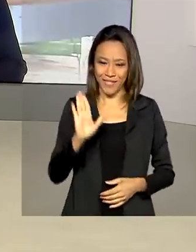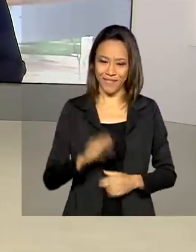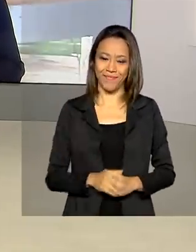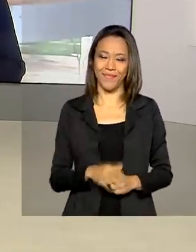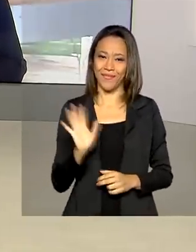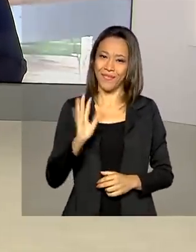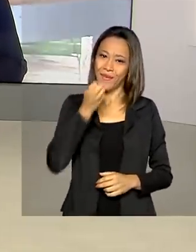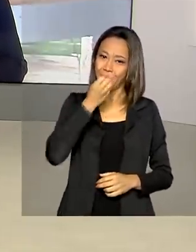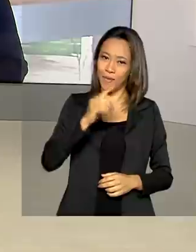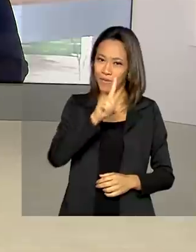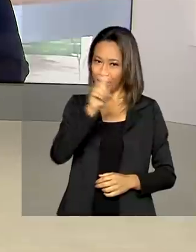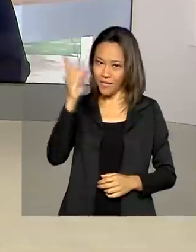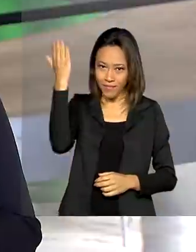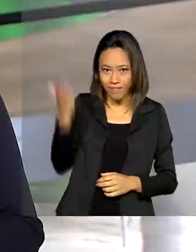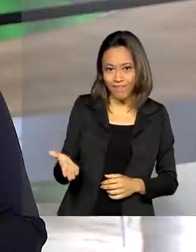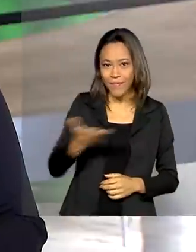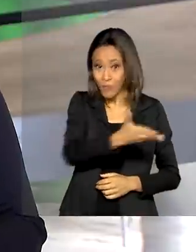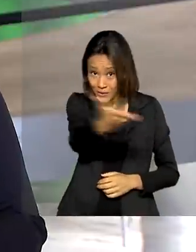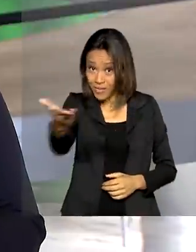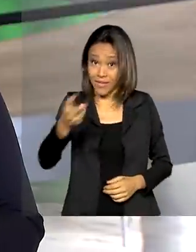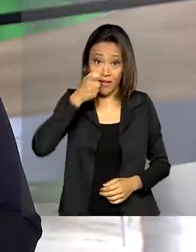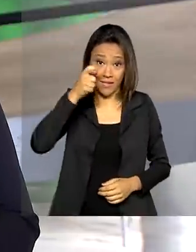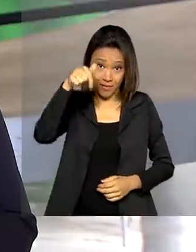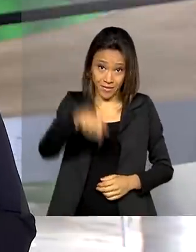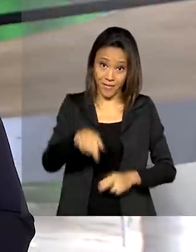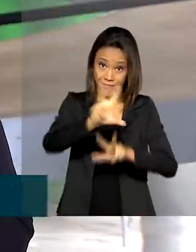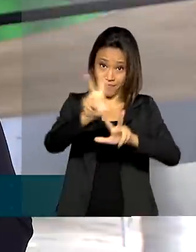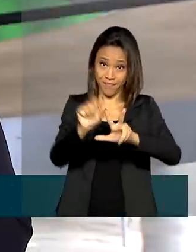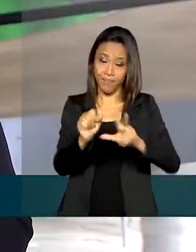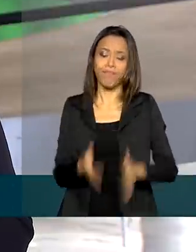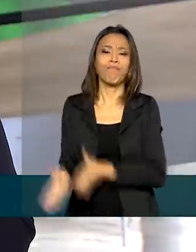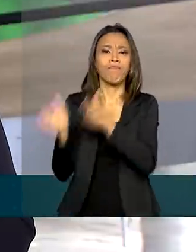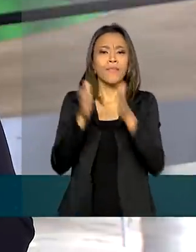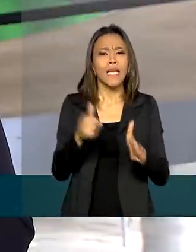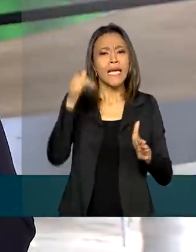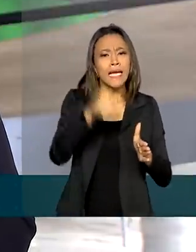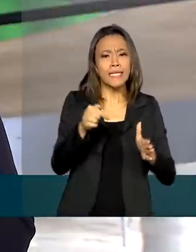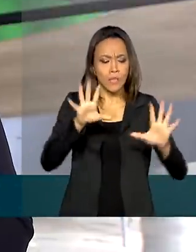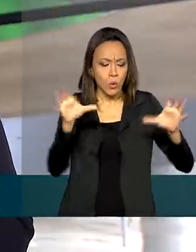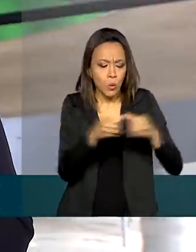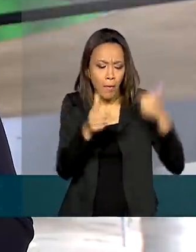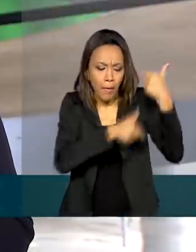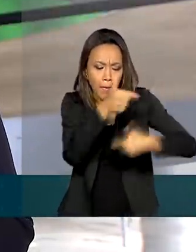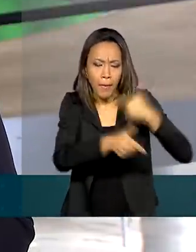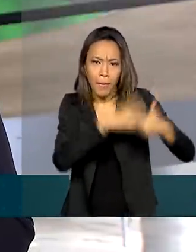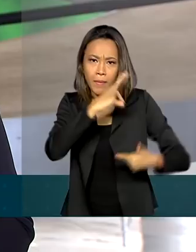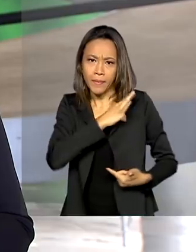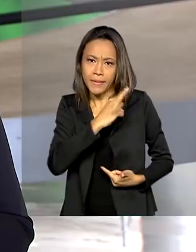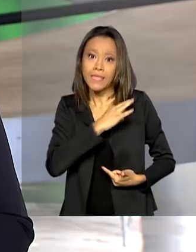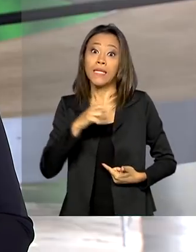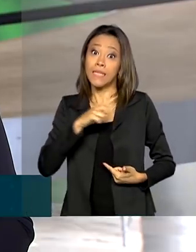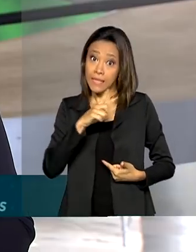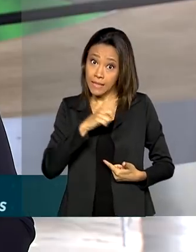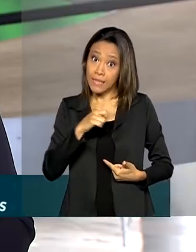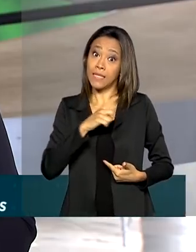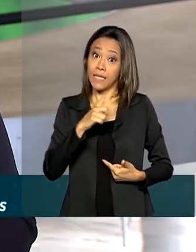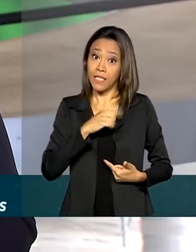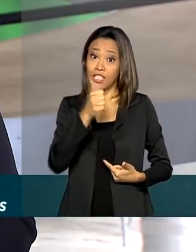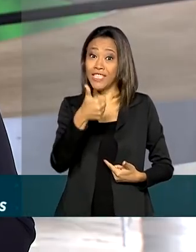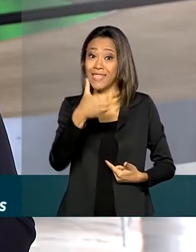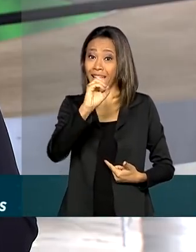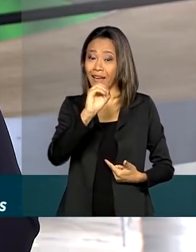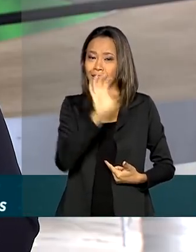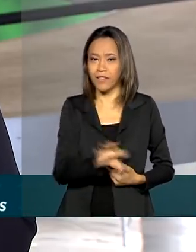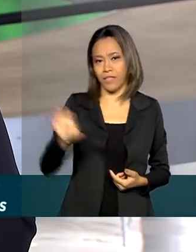Renata. Bom dia para você. Bom dia a todos que nos acompanham. Essa fase da Operação Luz na Infância conta com apoio de policiais civis de 10